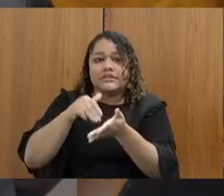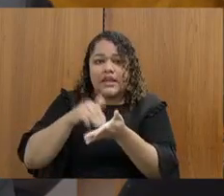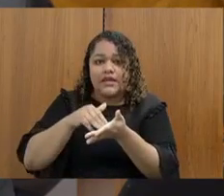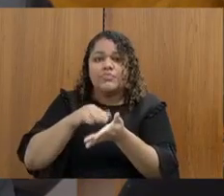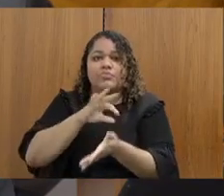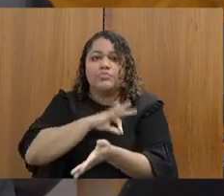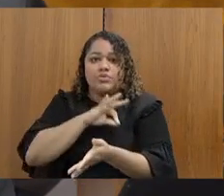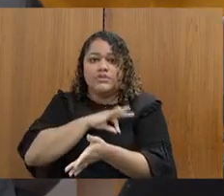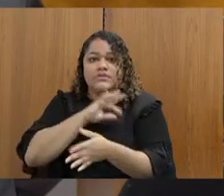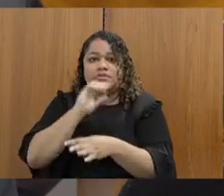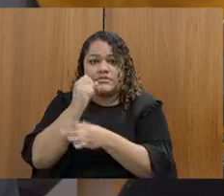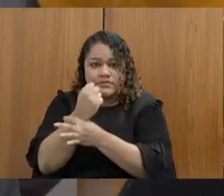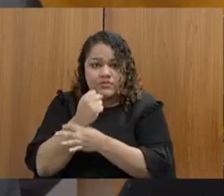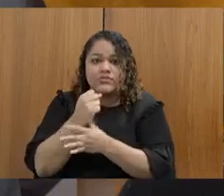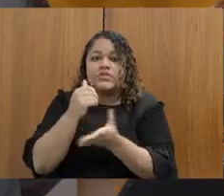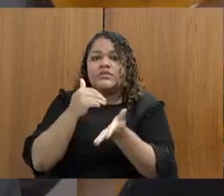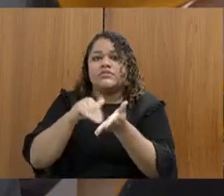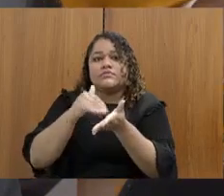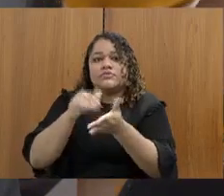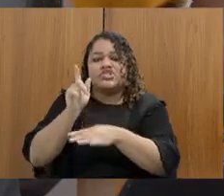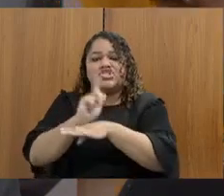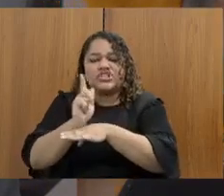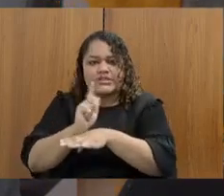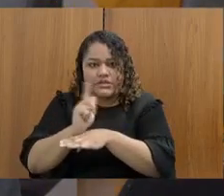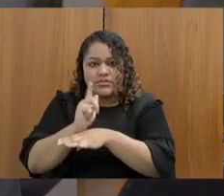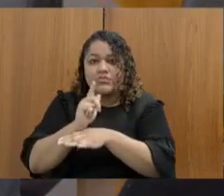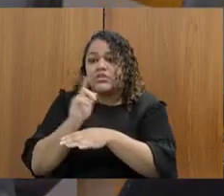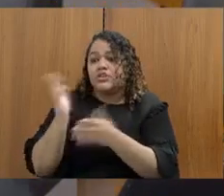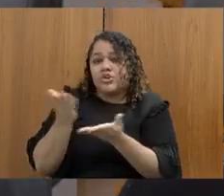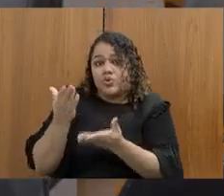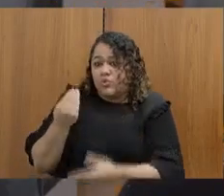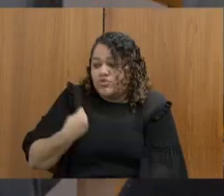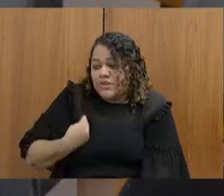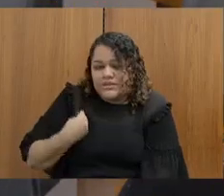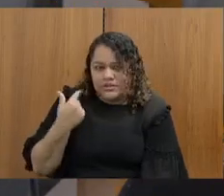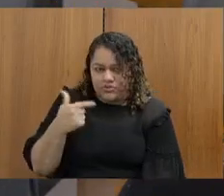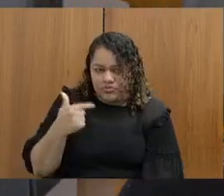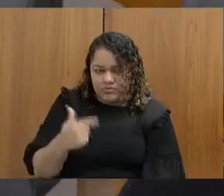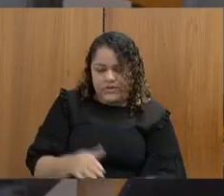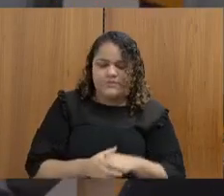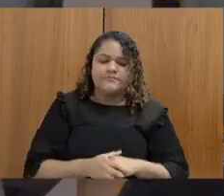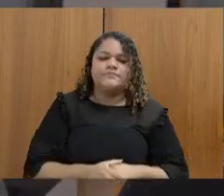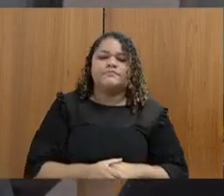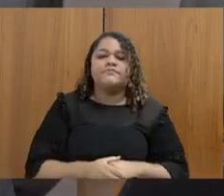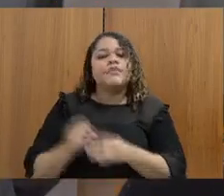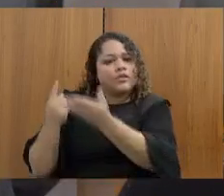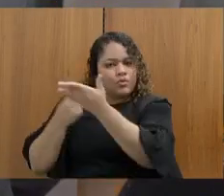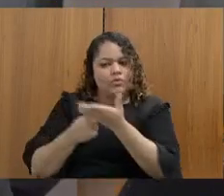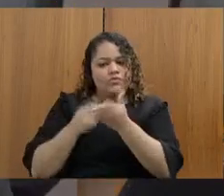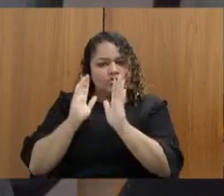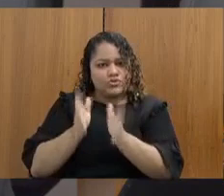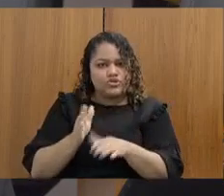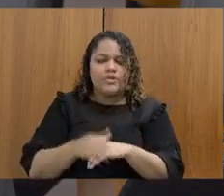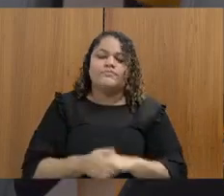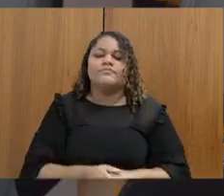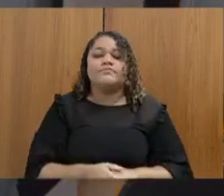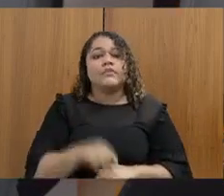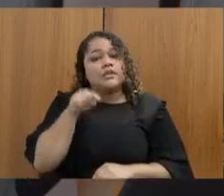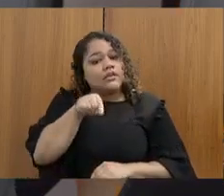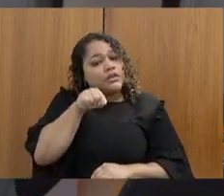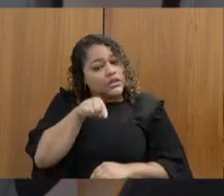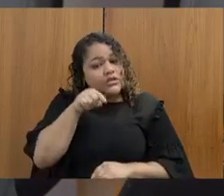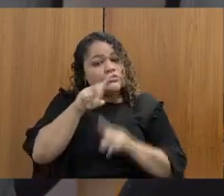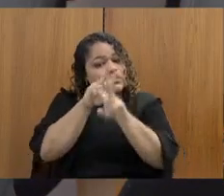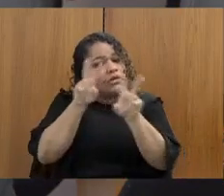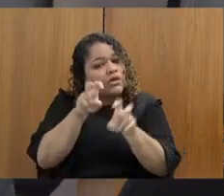não foram convidados. O assunto é muito grave, secretário. Seria de bom ouvir, porque nós